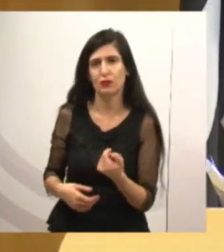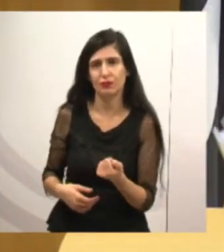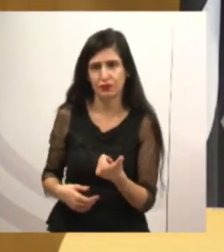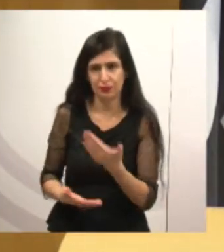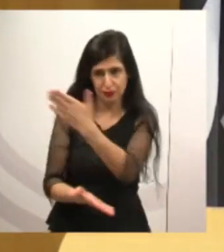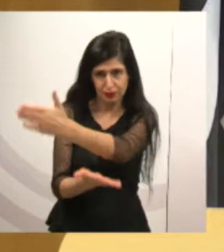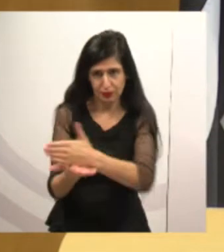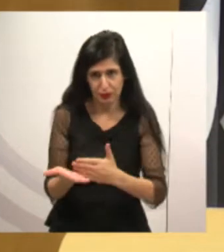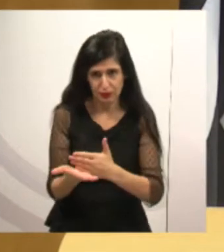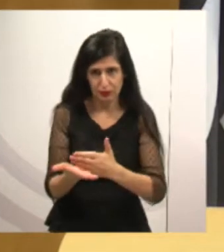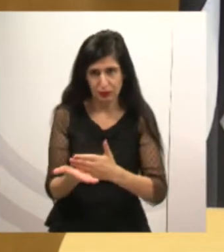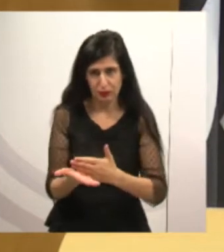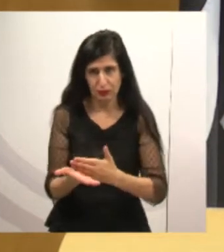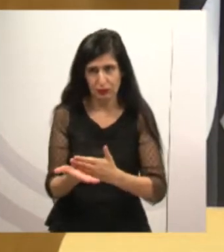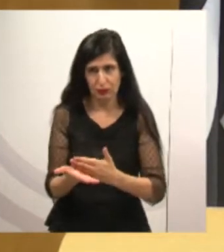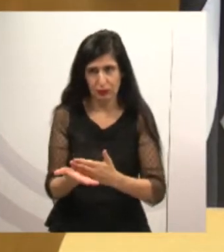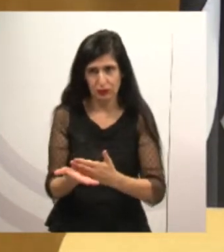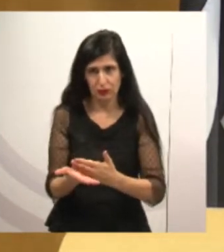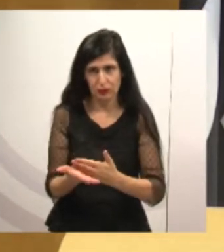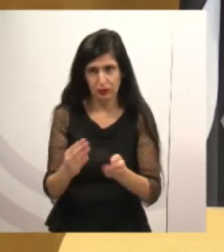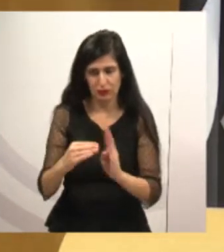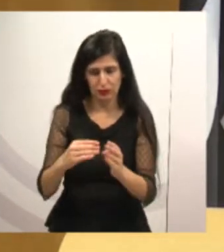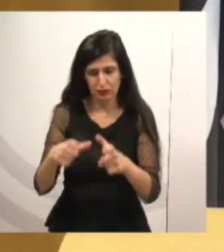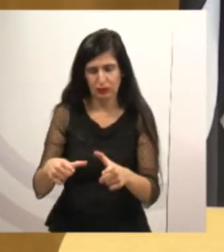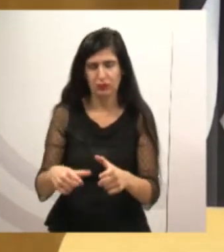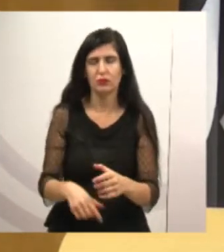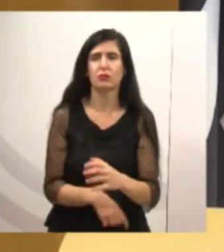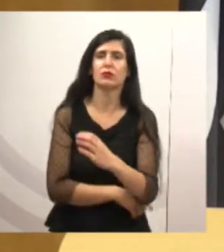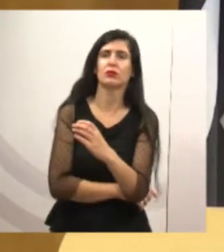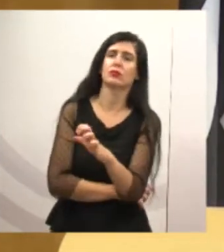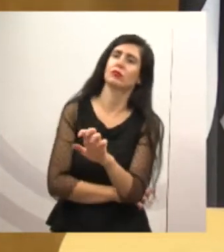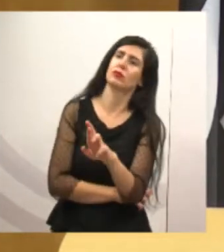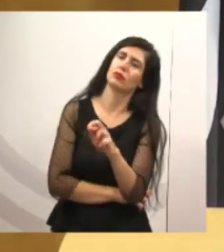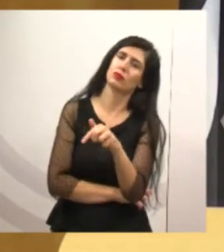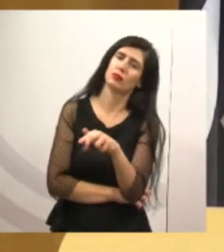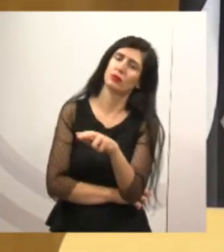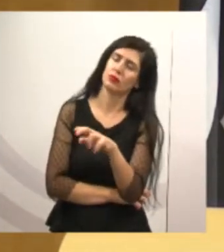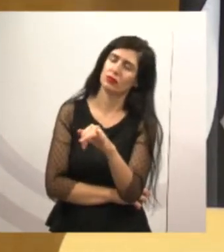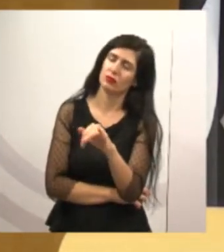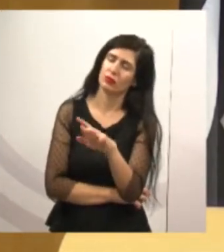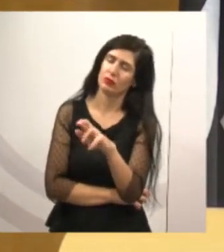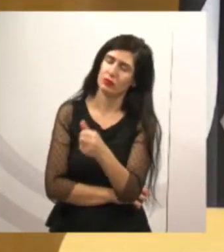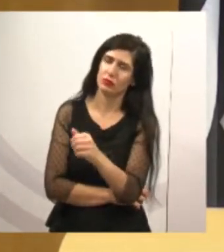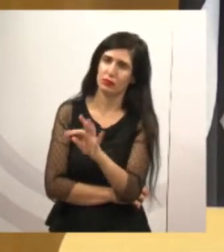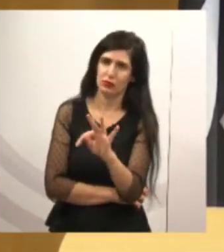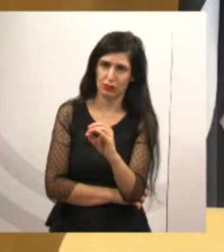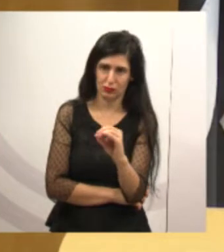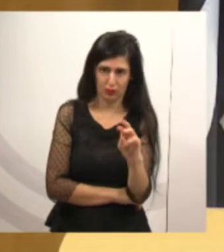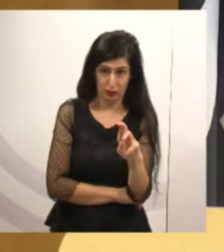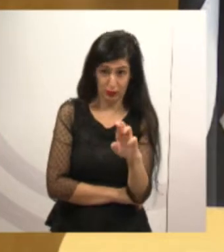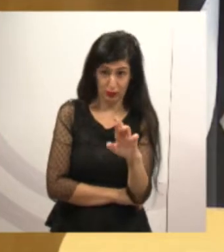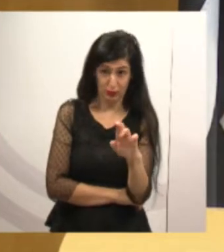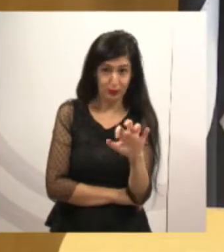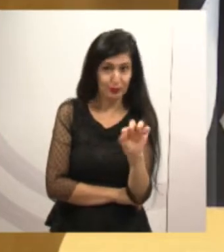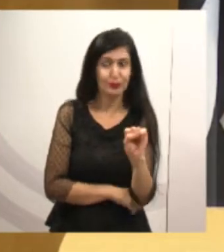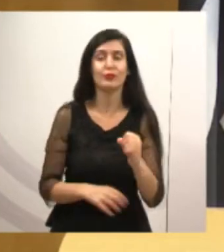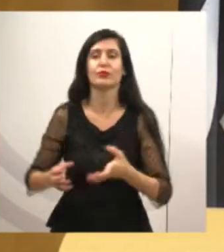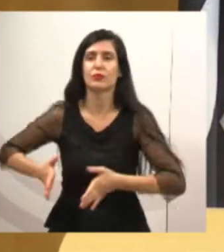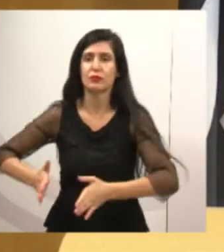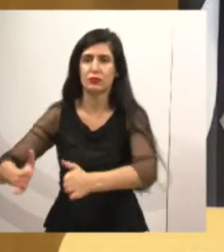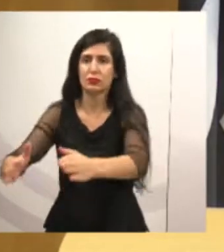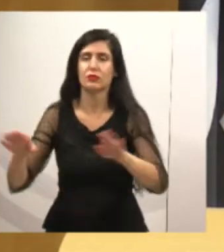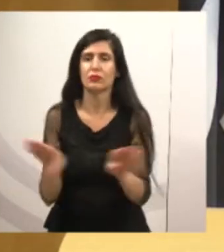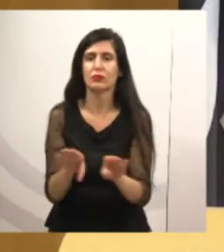empresa Serqueira Torres. E o bairro quase todo já está ali contemplado com as calçadas também, inclusive com